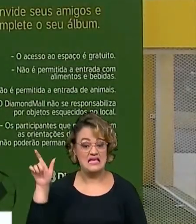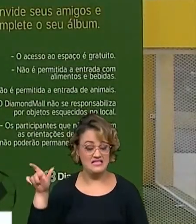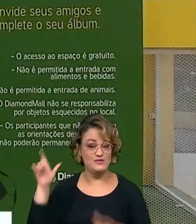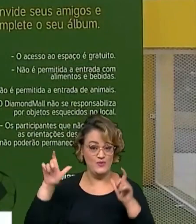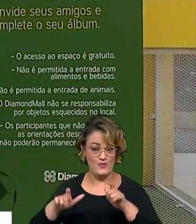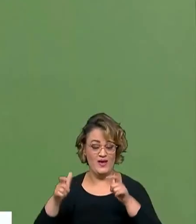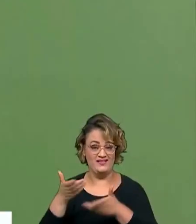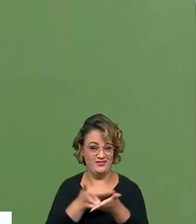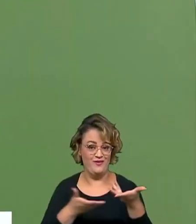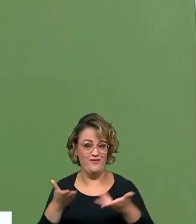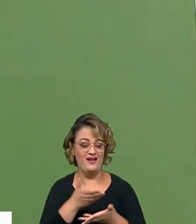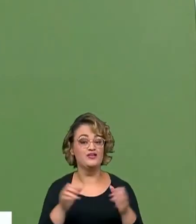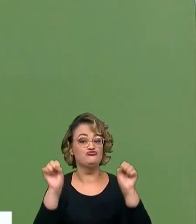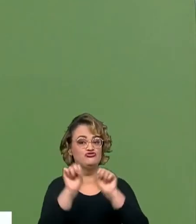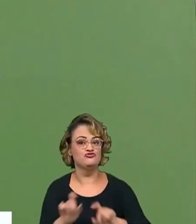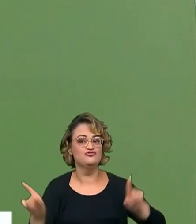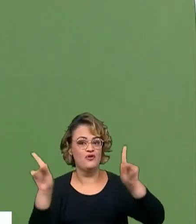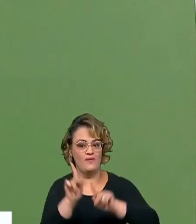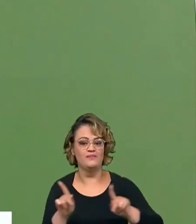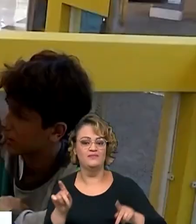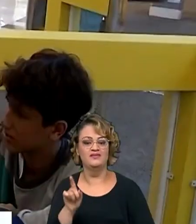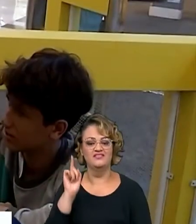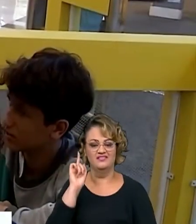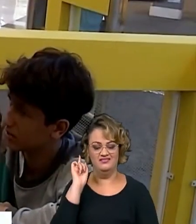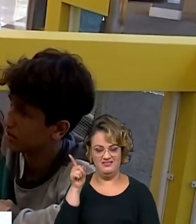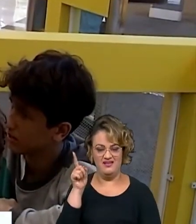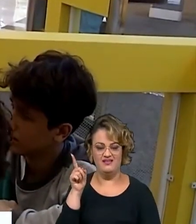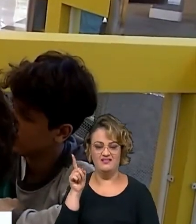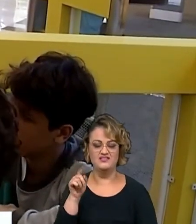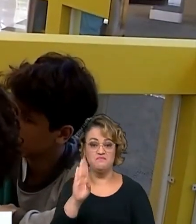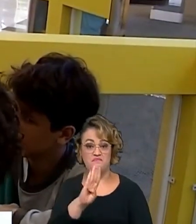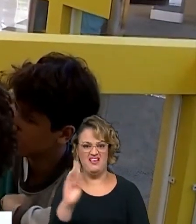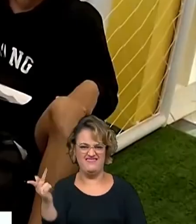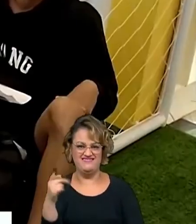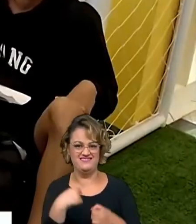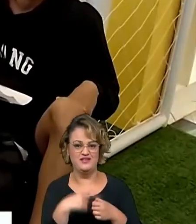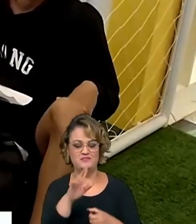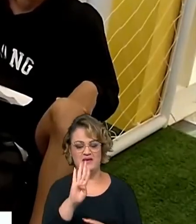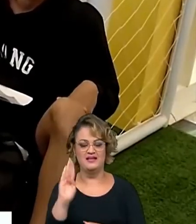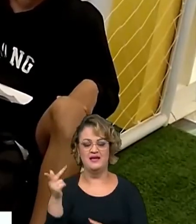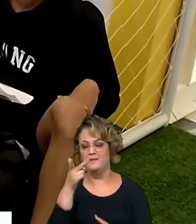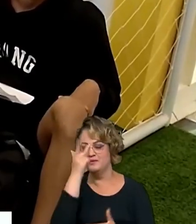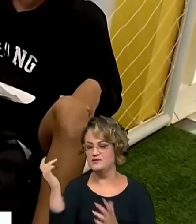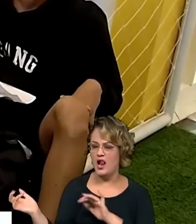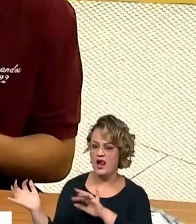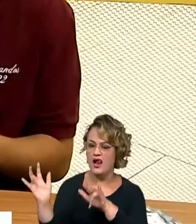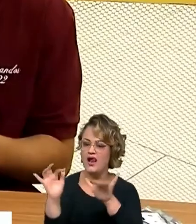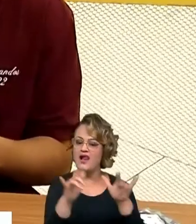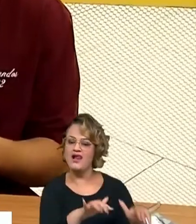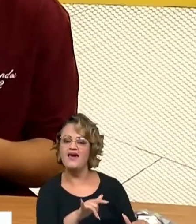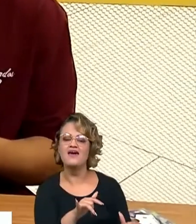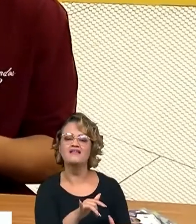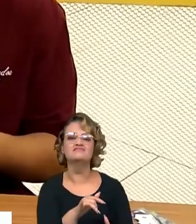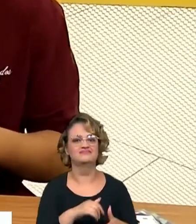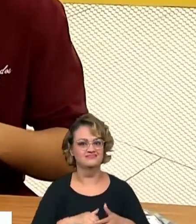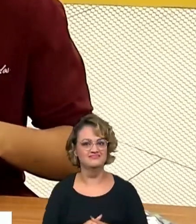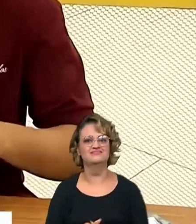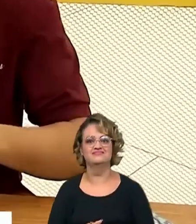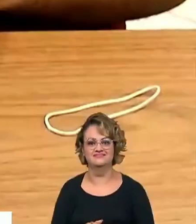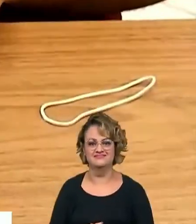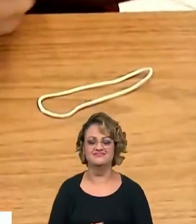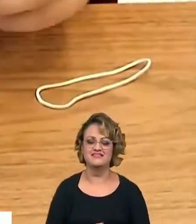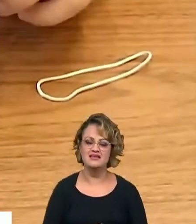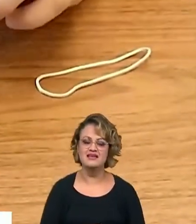trocas em um shopping no bairro de Lourdes, região centro-sul de IBH, fica lotado de estudantes após as aulas.